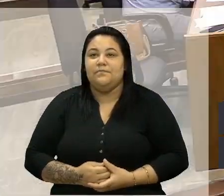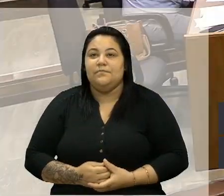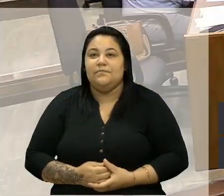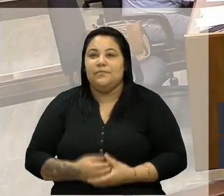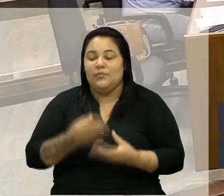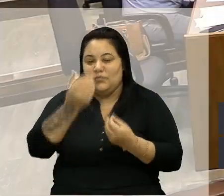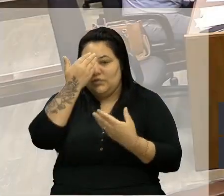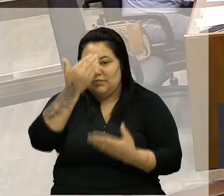obrigada.